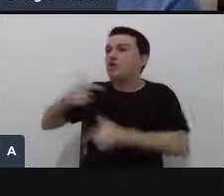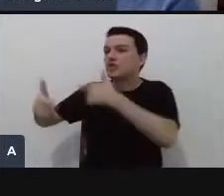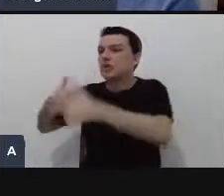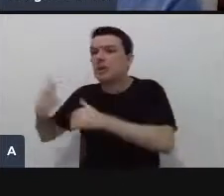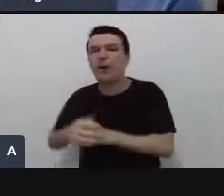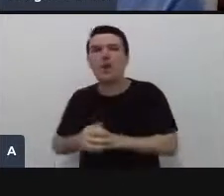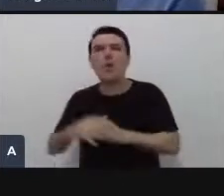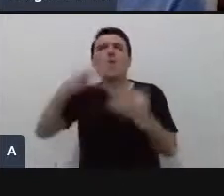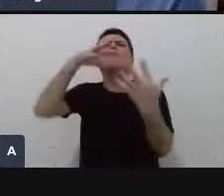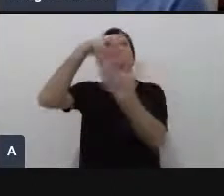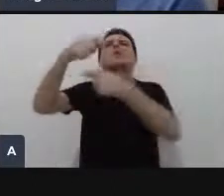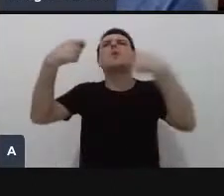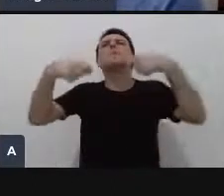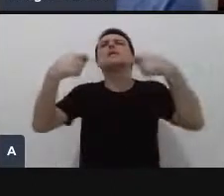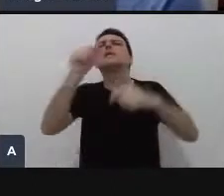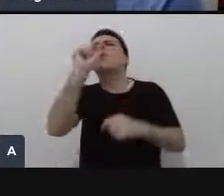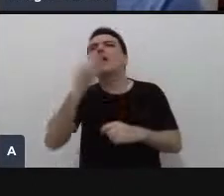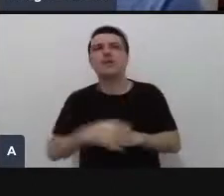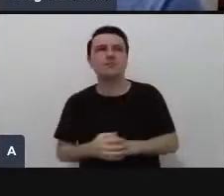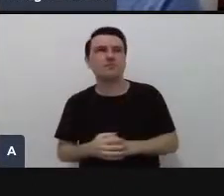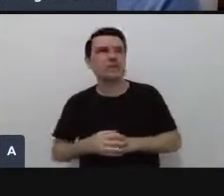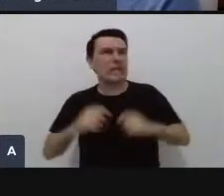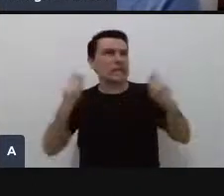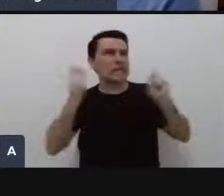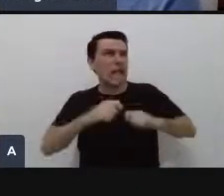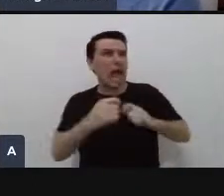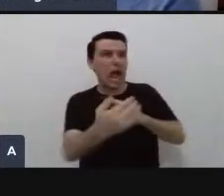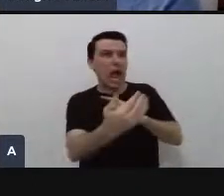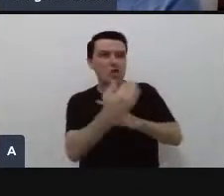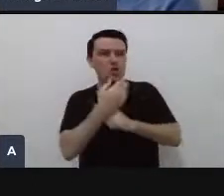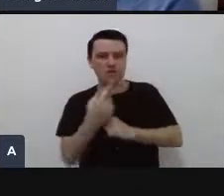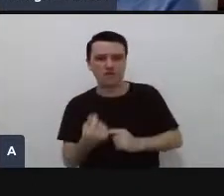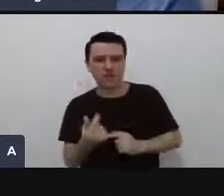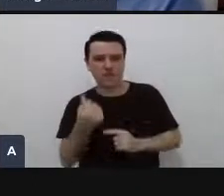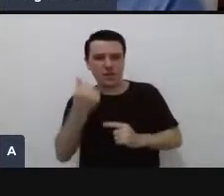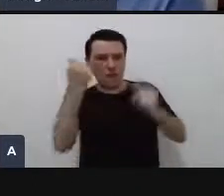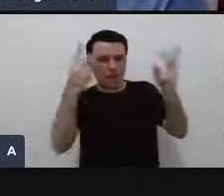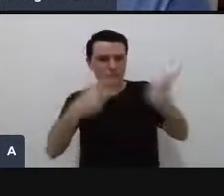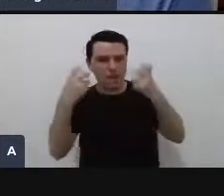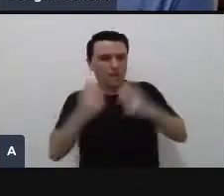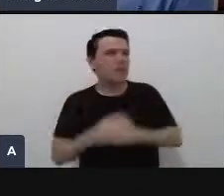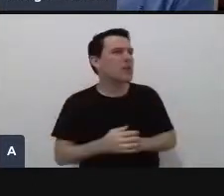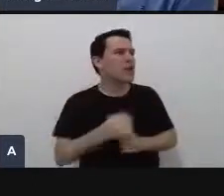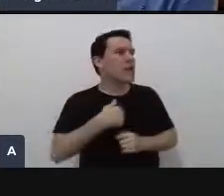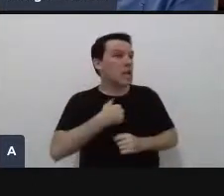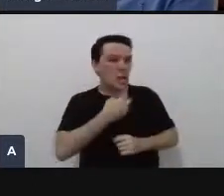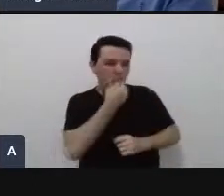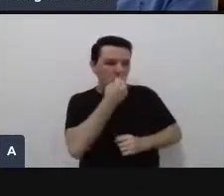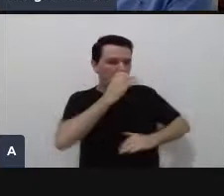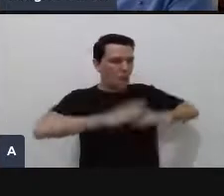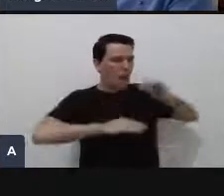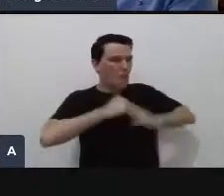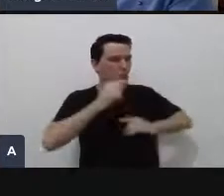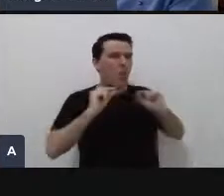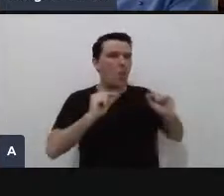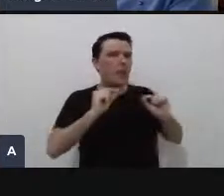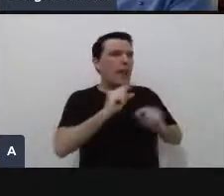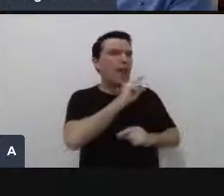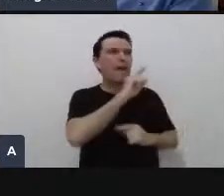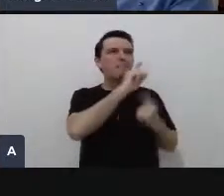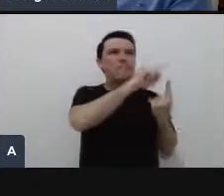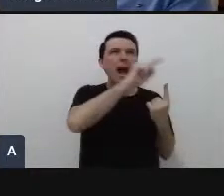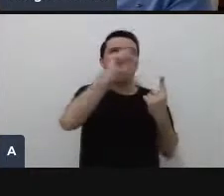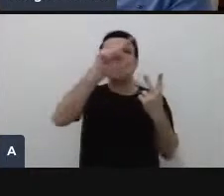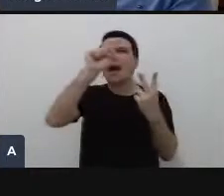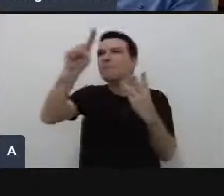precisa, o que pode gerar retorno financeiro e no que eu sou bom no meu trabalho. Se vocês tiverem um